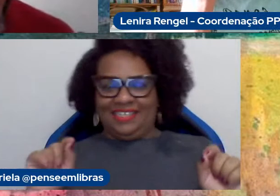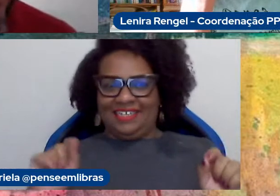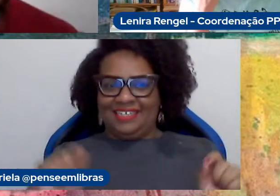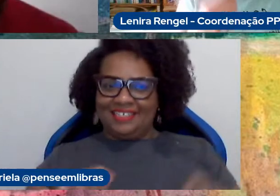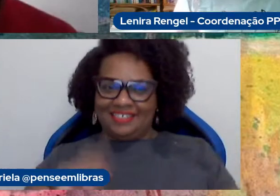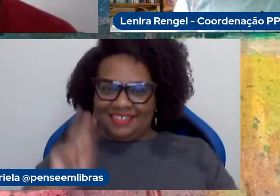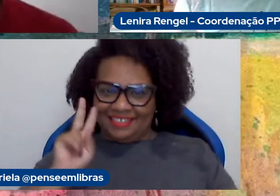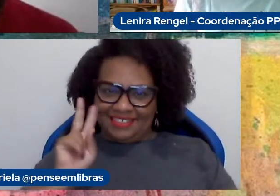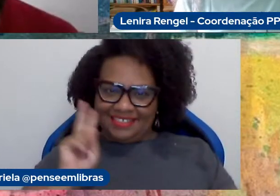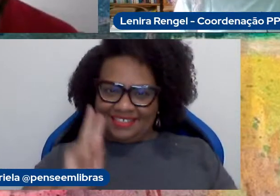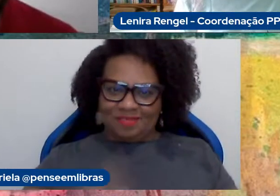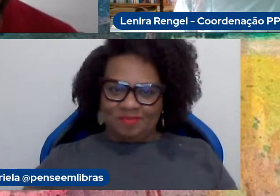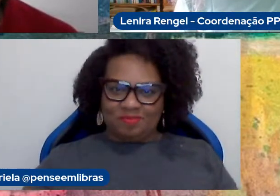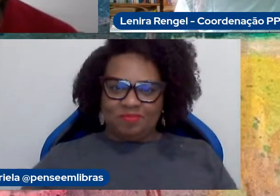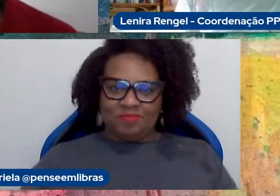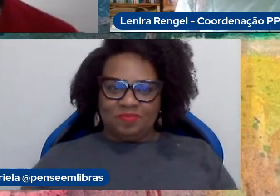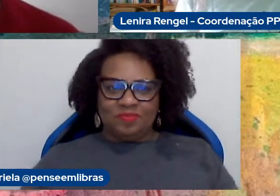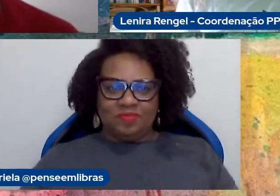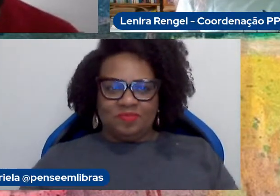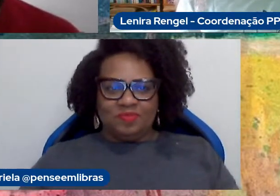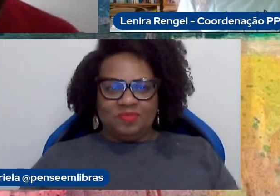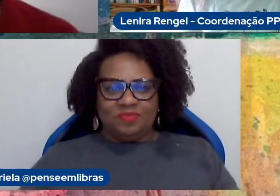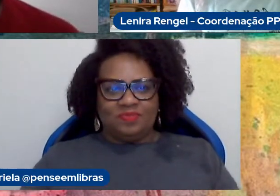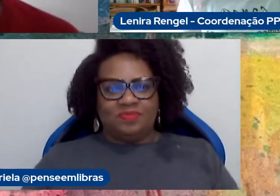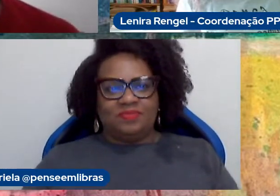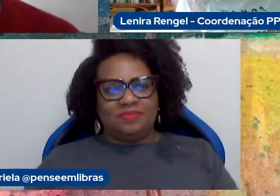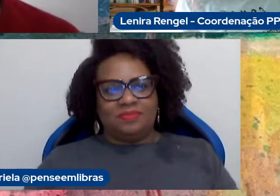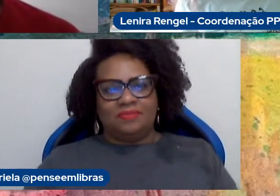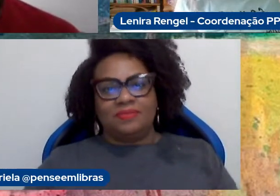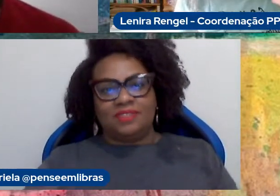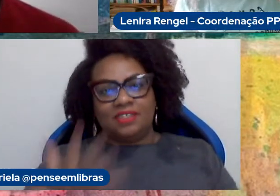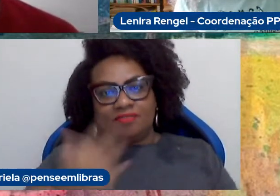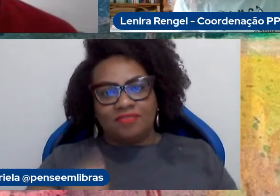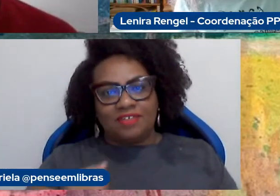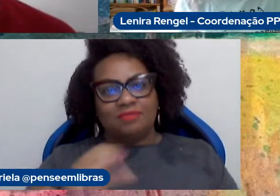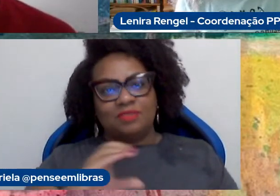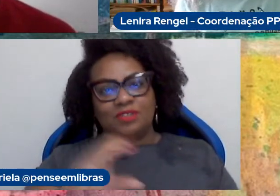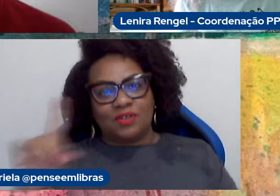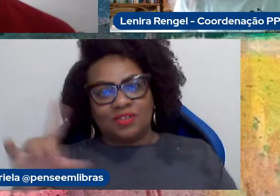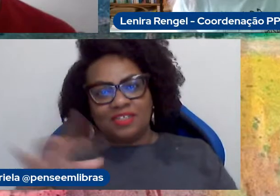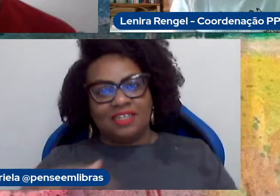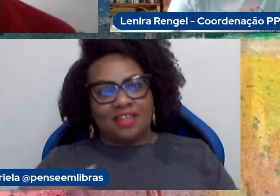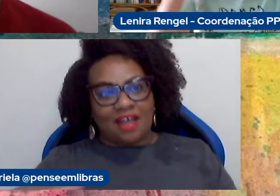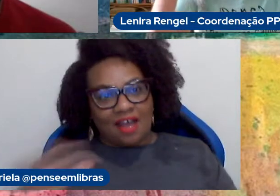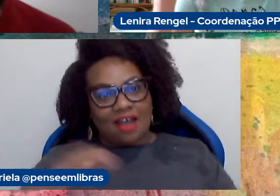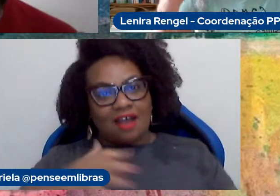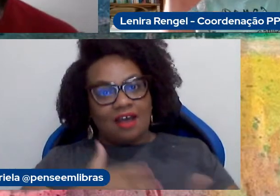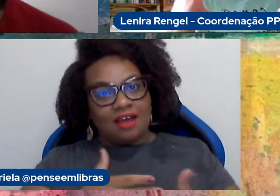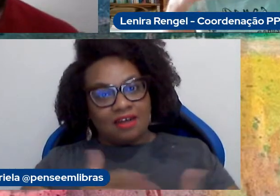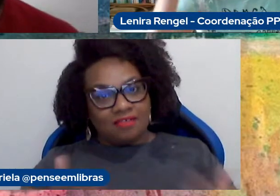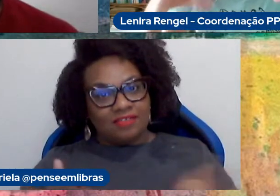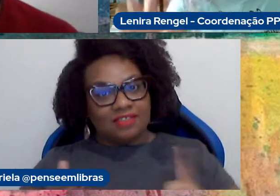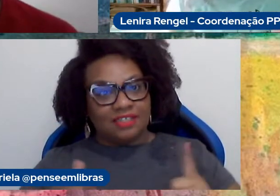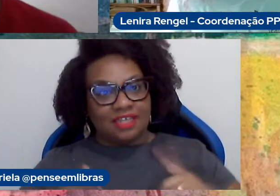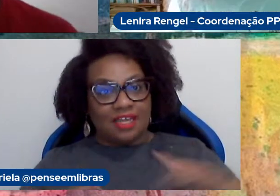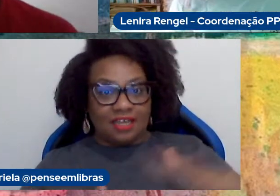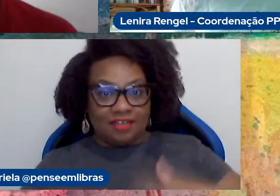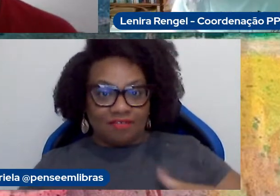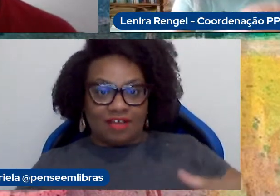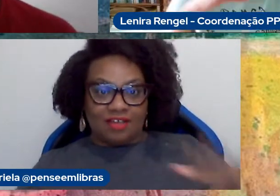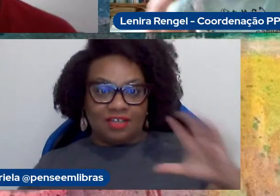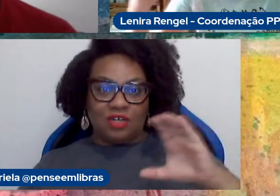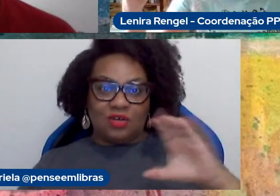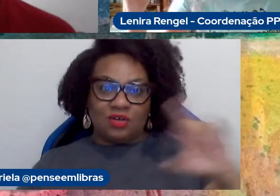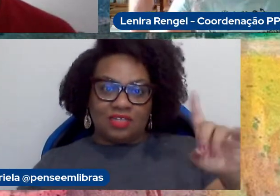Mas vamos lá, coordenador de área dessa equipe, três coordenadores de área, Tem uma coordenadora, outros